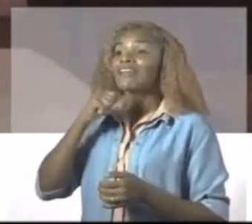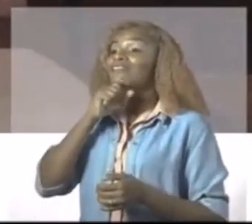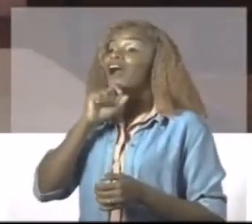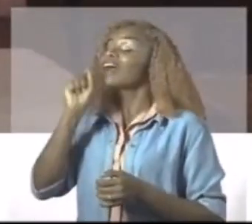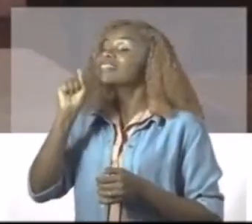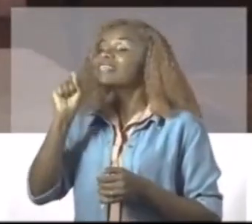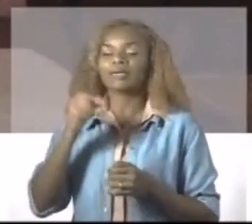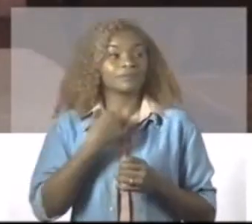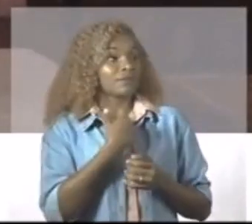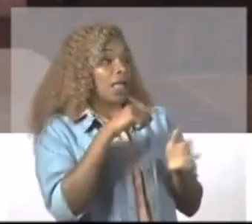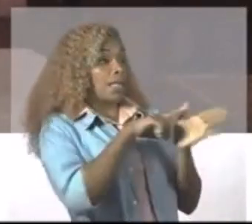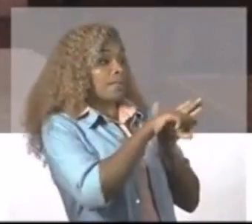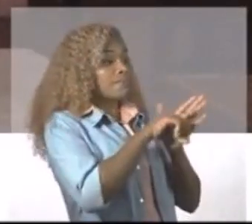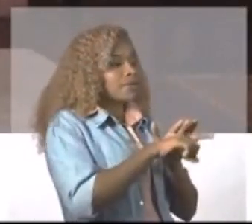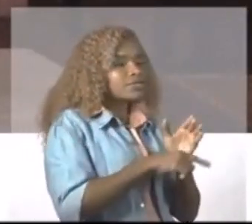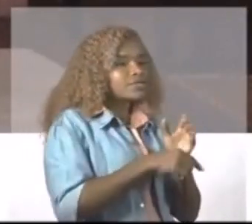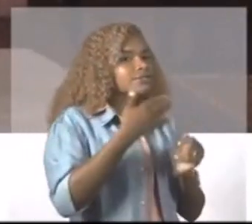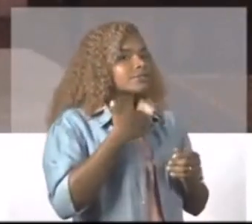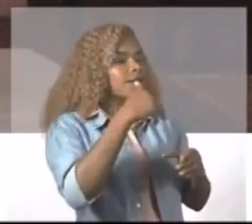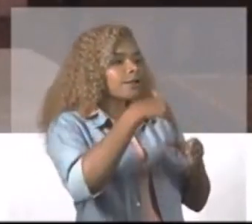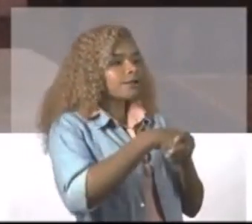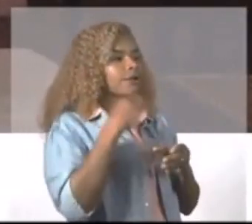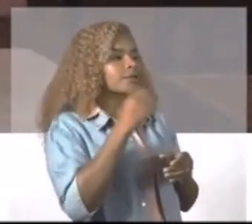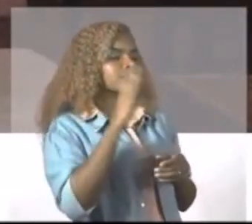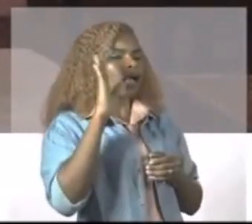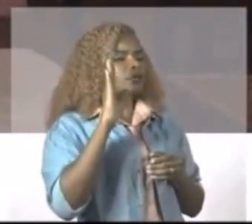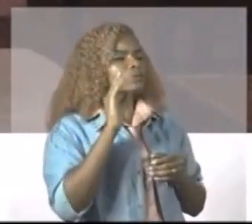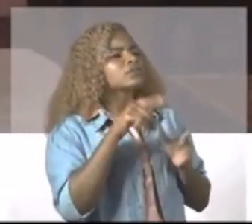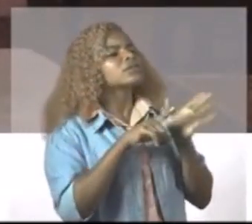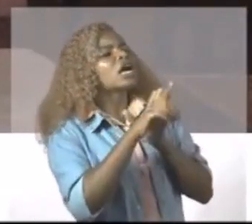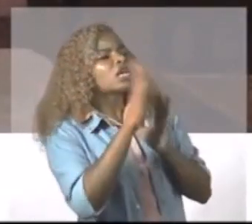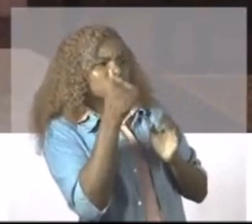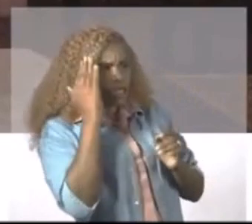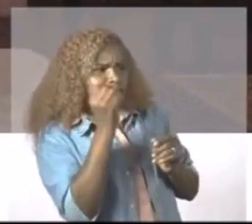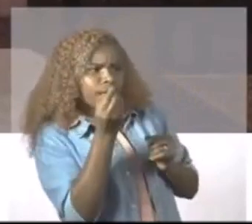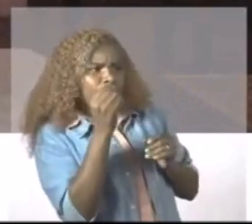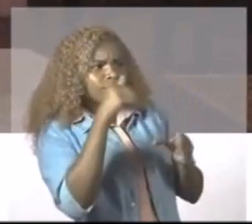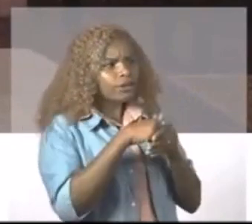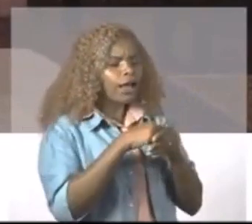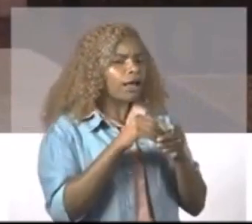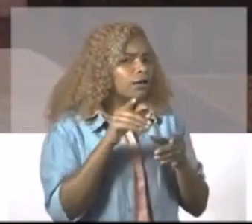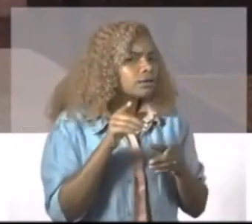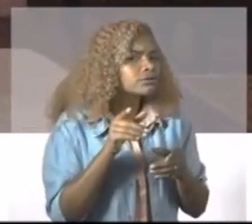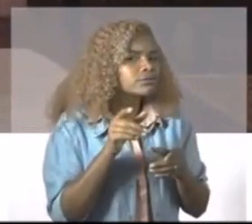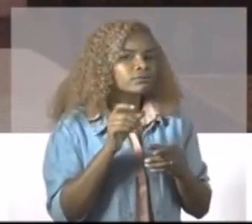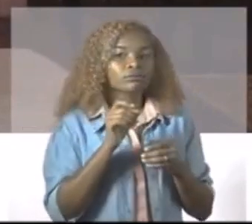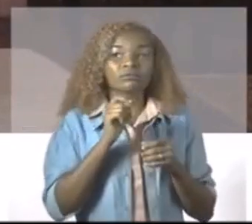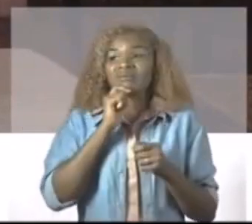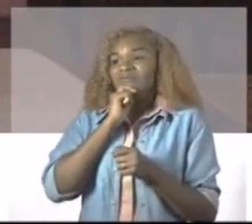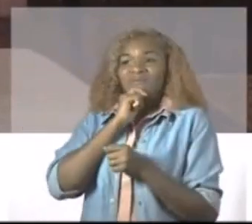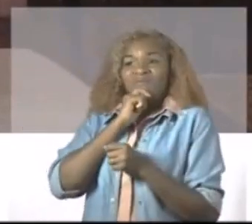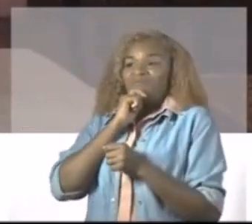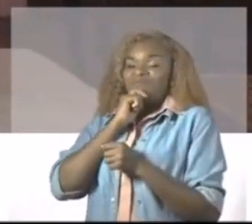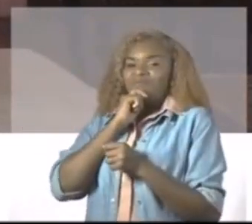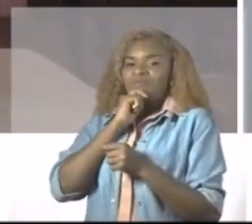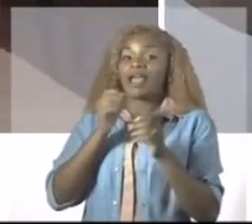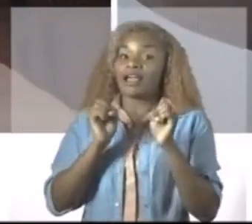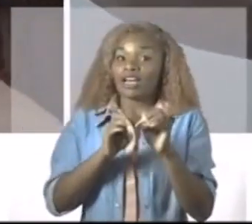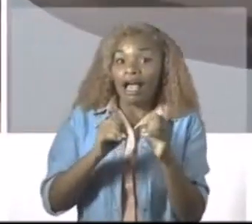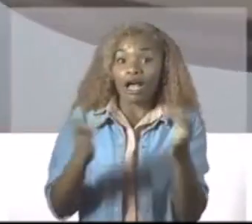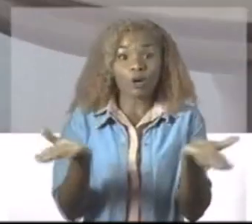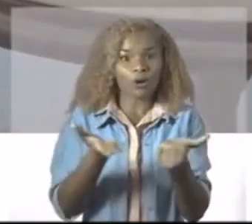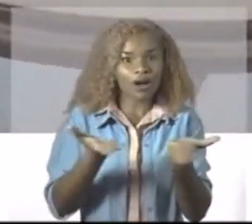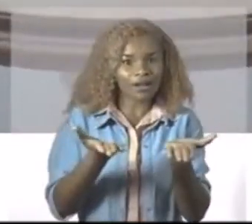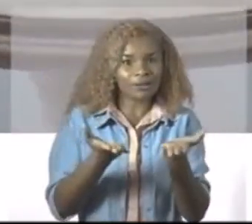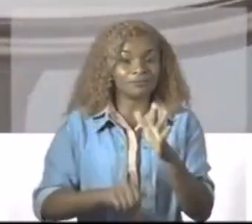E aí, vó? Tá fazendo o quê? Pesquisando sobre os meus candidatos. Você já sabe como votar? É, ainda não. Não? Então vou te ensinar agora.